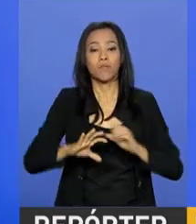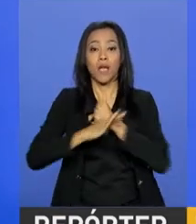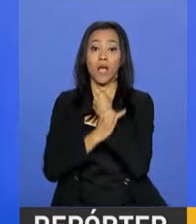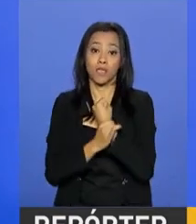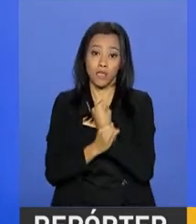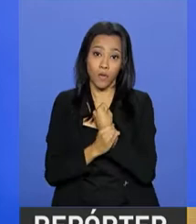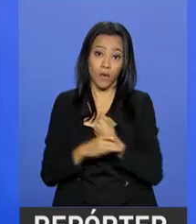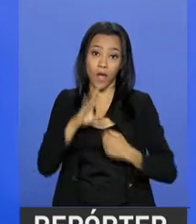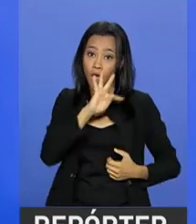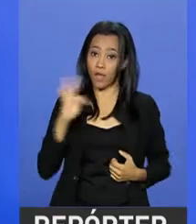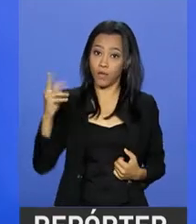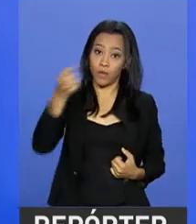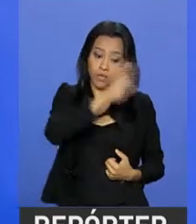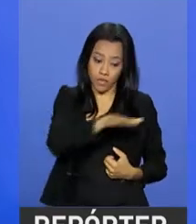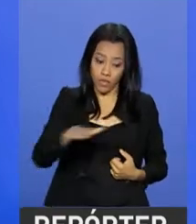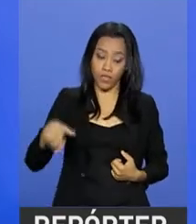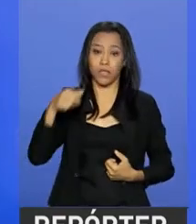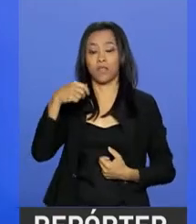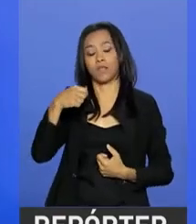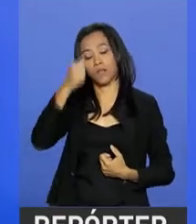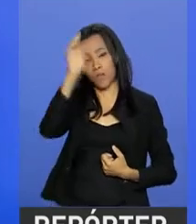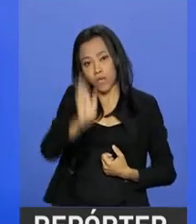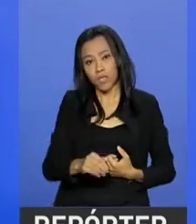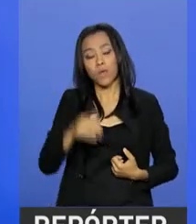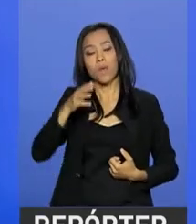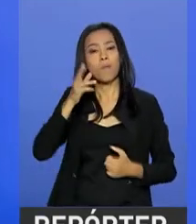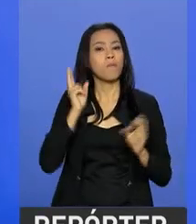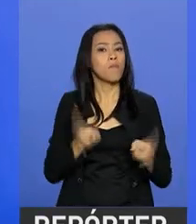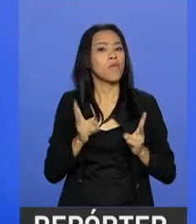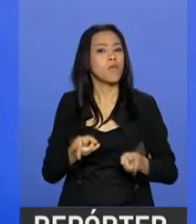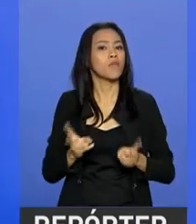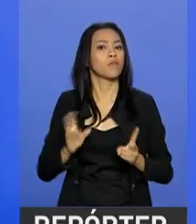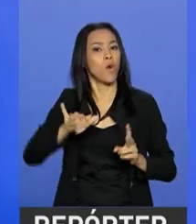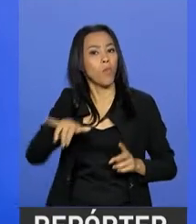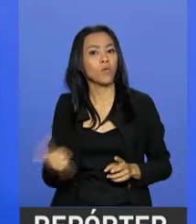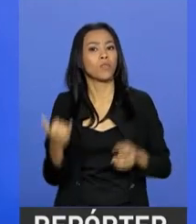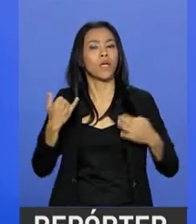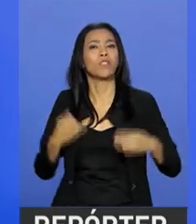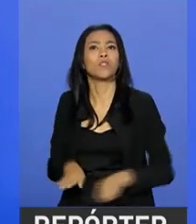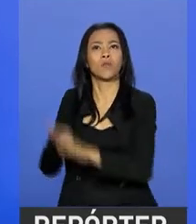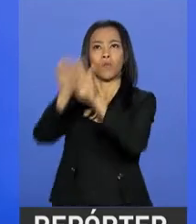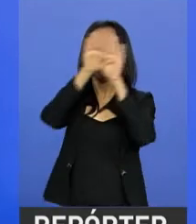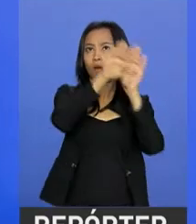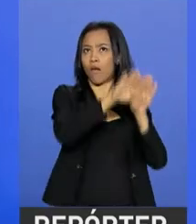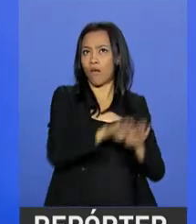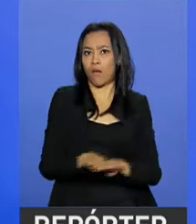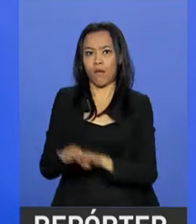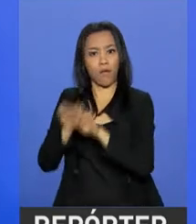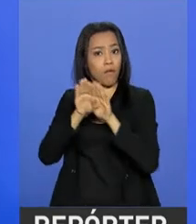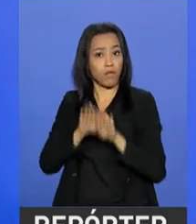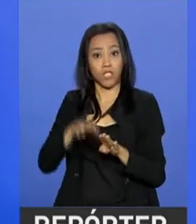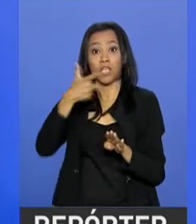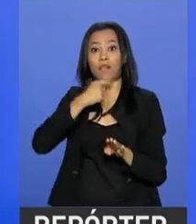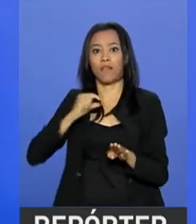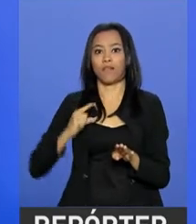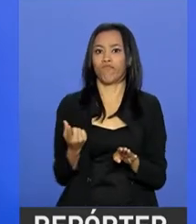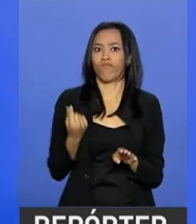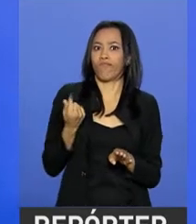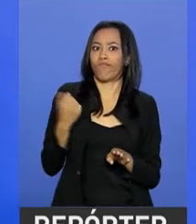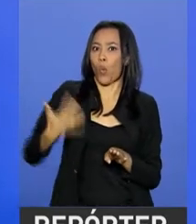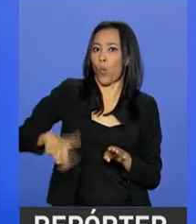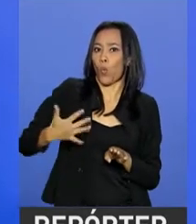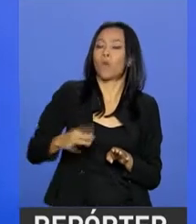Brasil a mesma oportunidade em termos de alcançar a alfabetização plena dos filhos da classe média. Isso